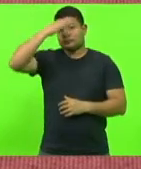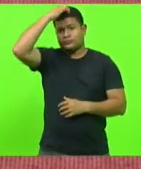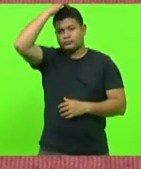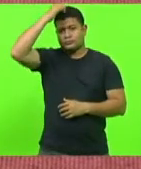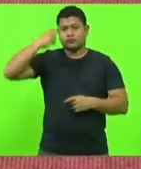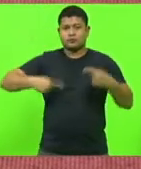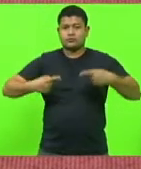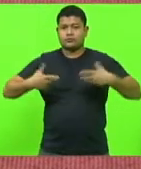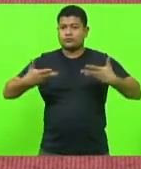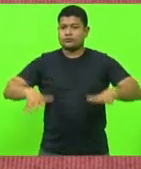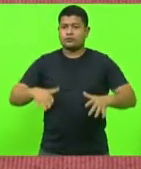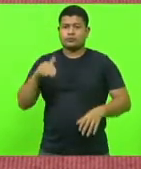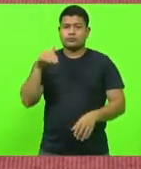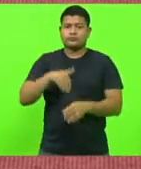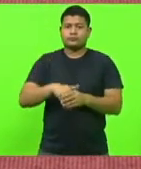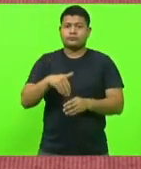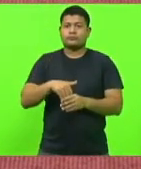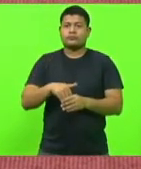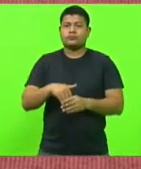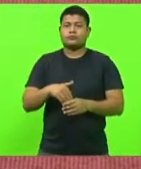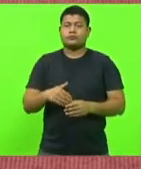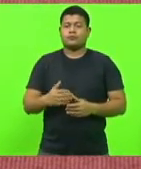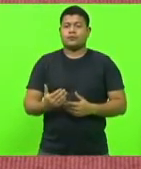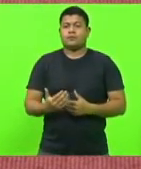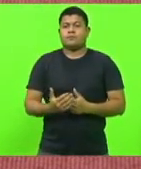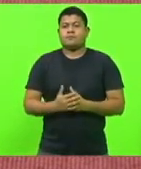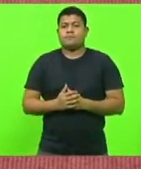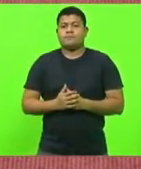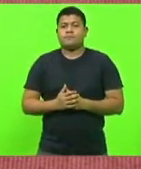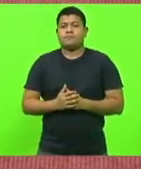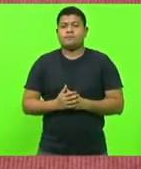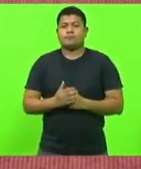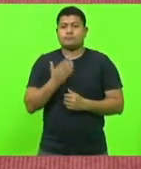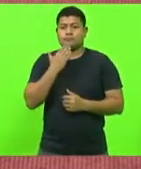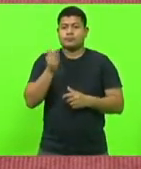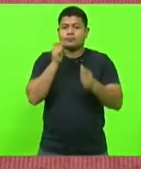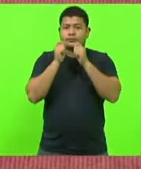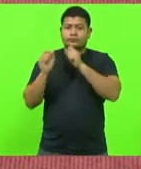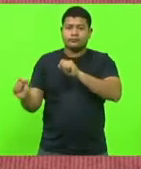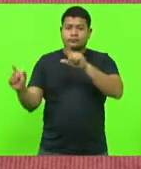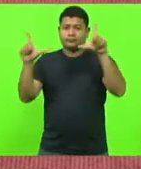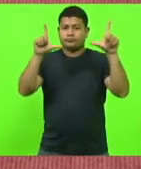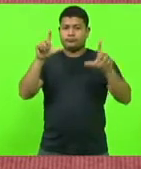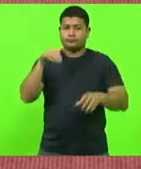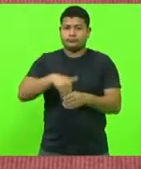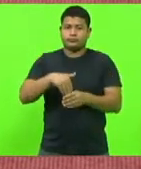Não havendo quem queira discutir em votação, peço assessoria que abra o painel.